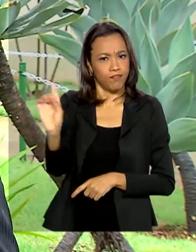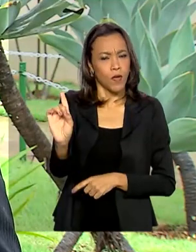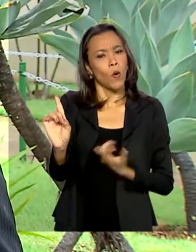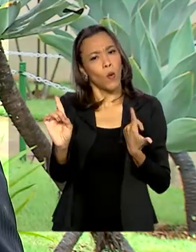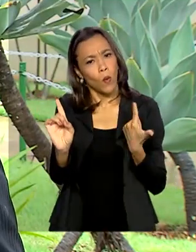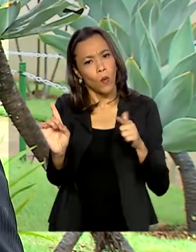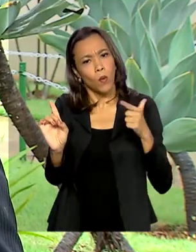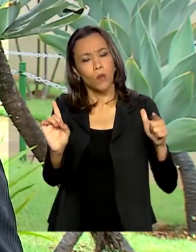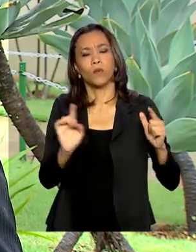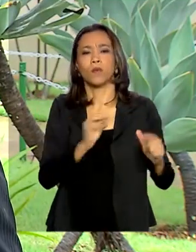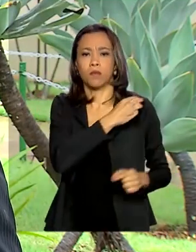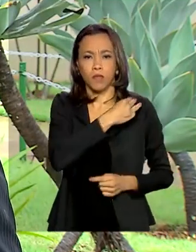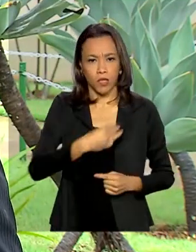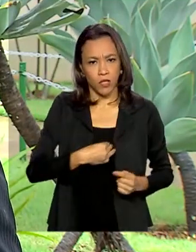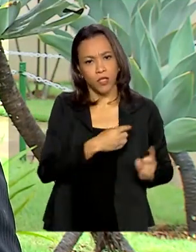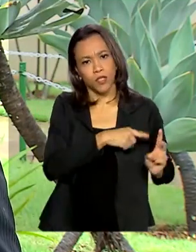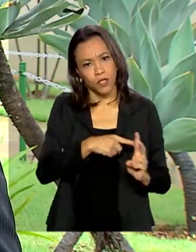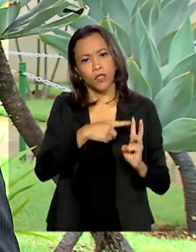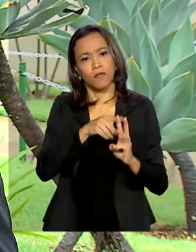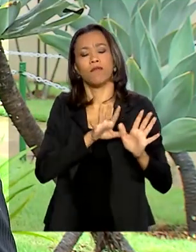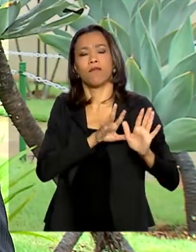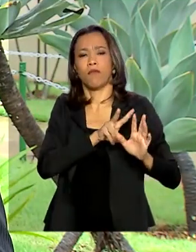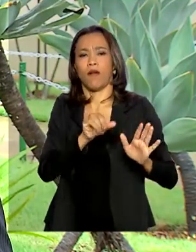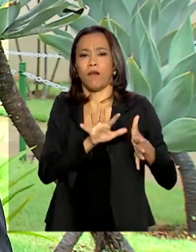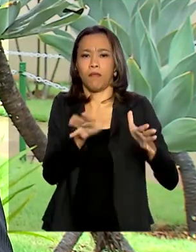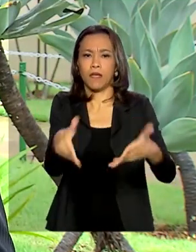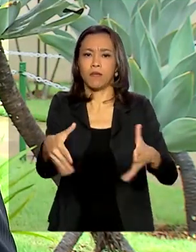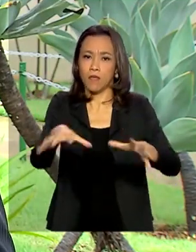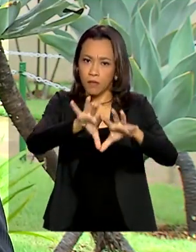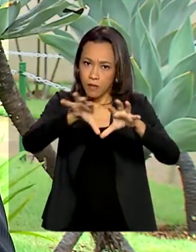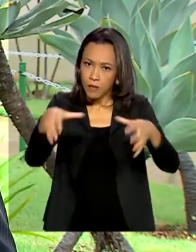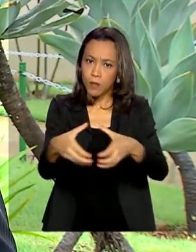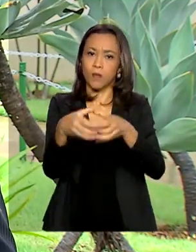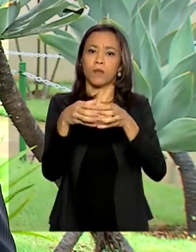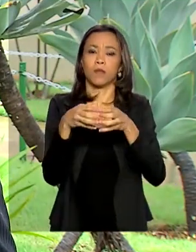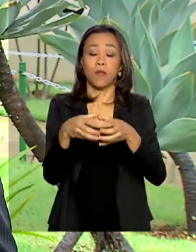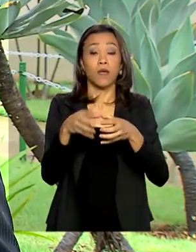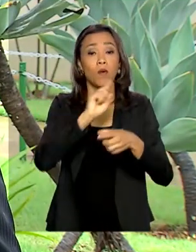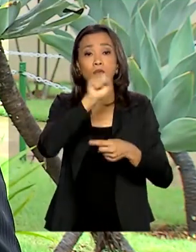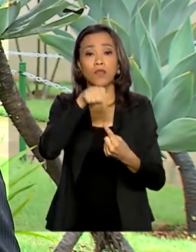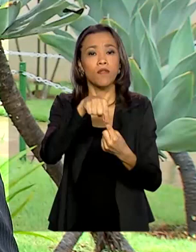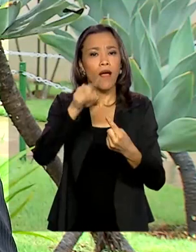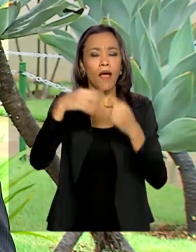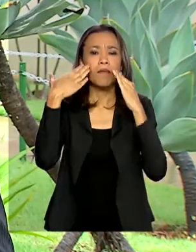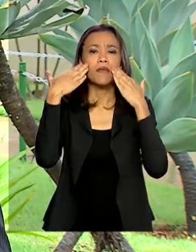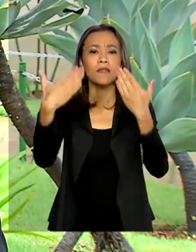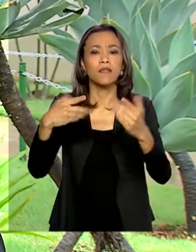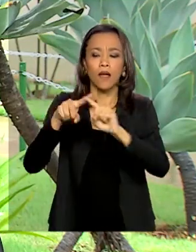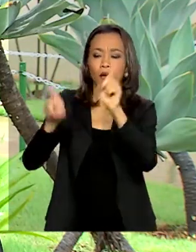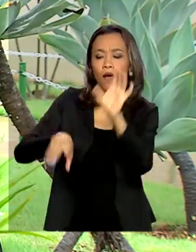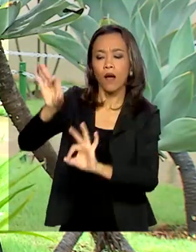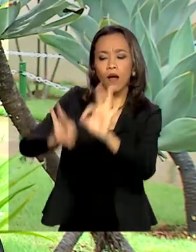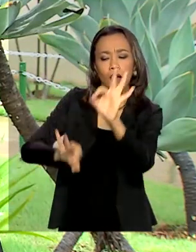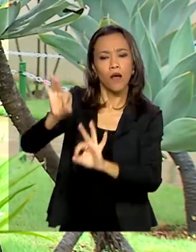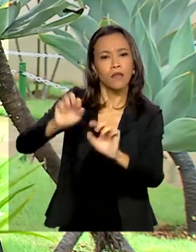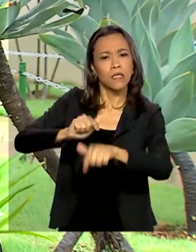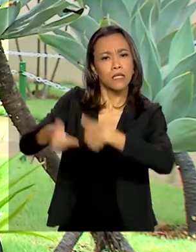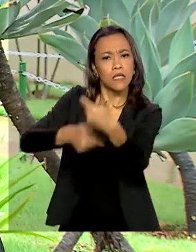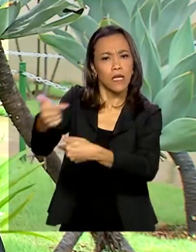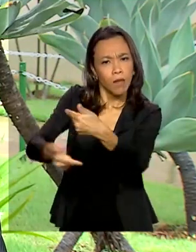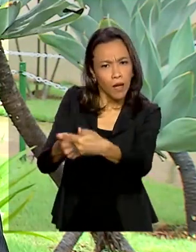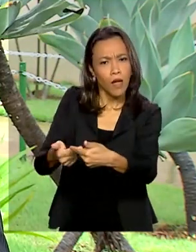outros ministros de Estado que fazem parte deste colegiado. E o objetivo é apresentar o plano de trabalho para essa comissão.